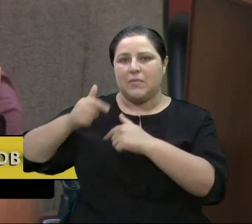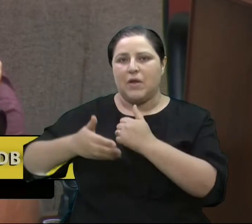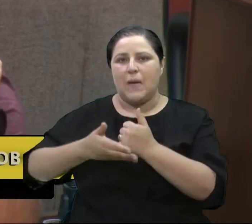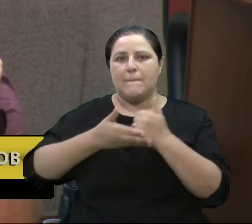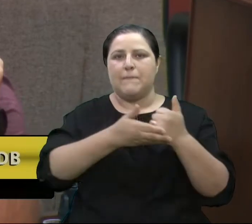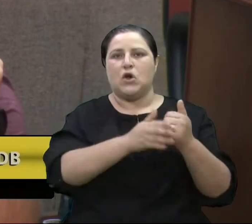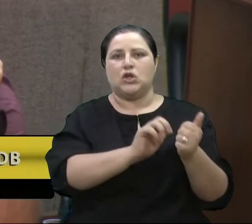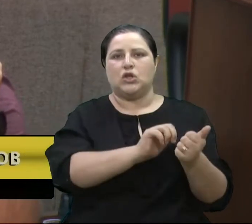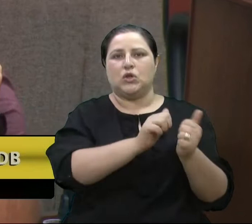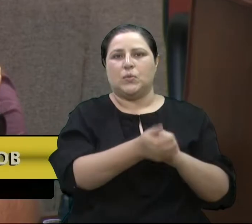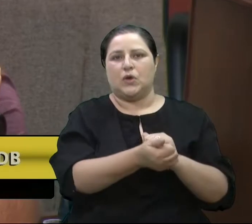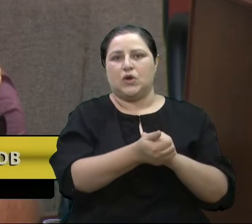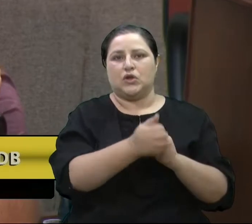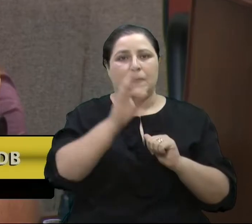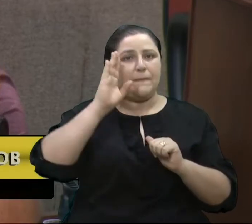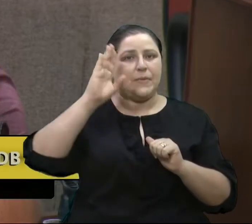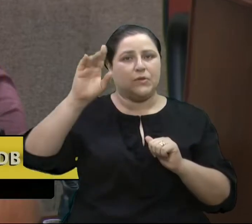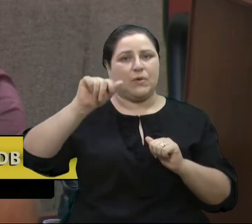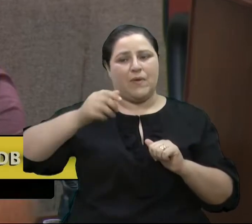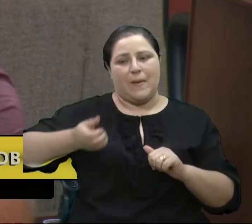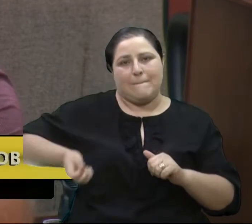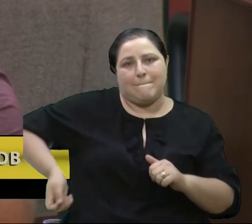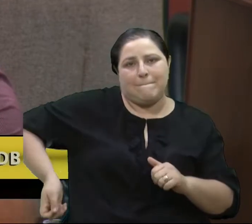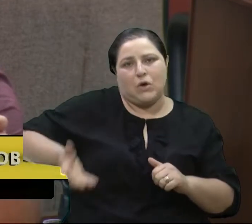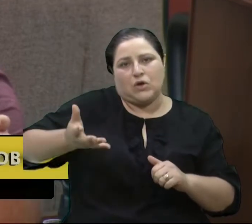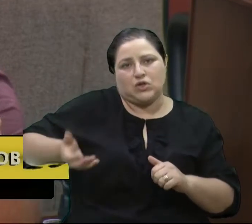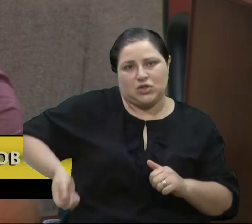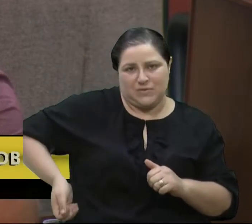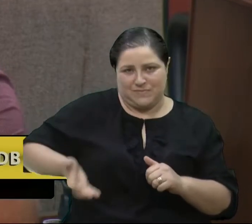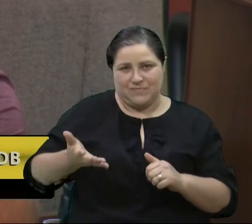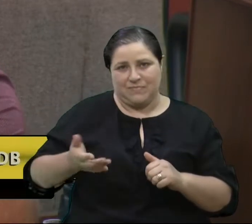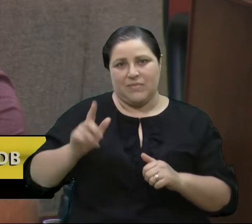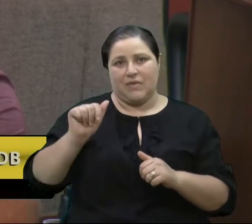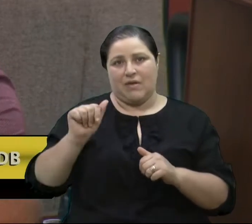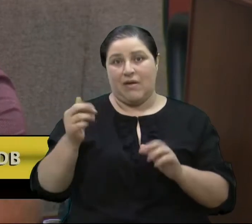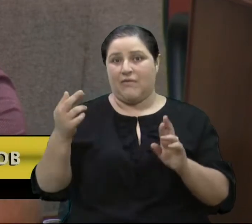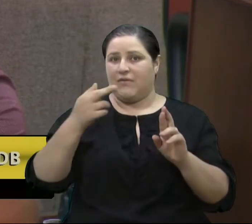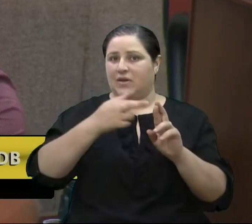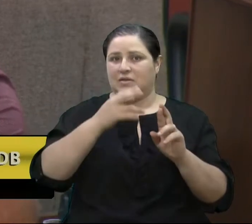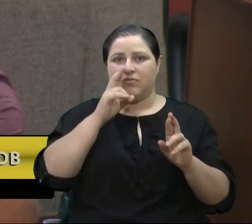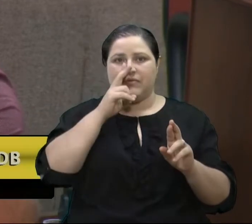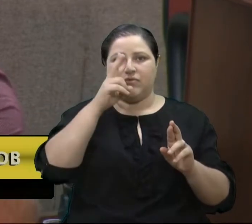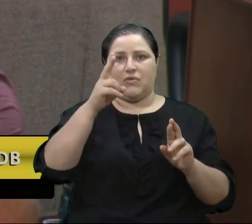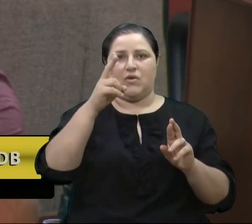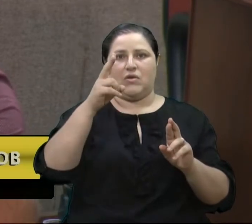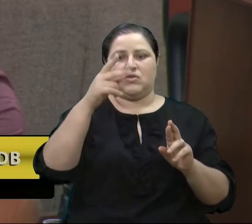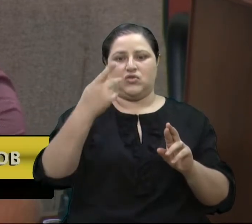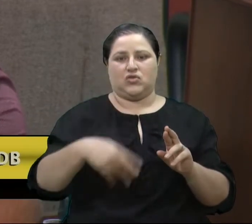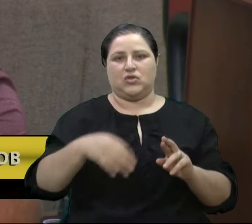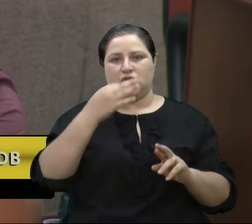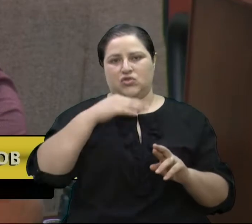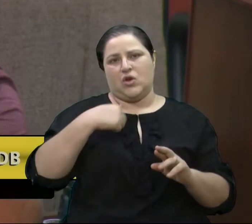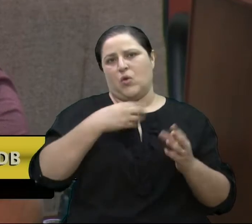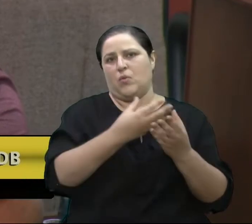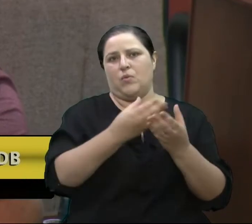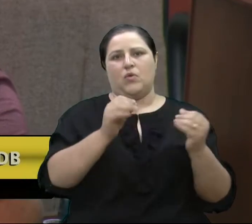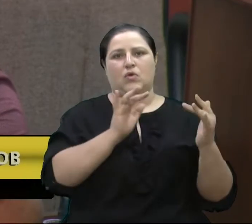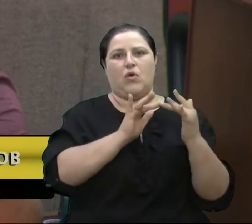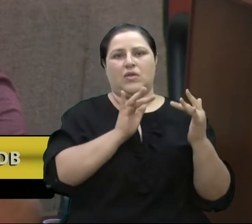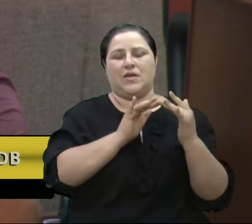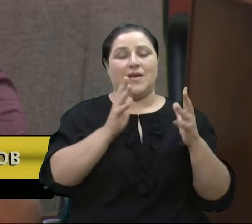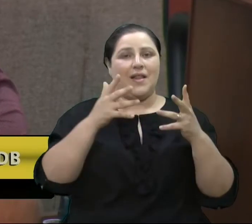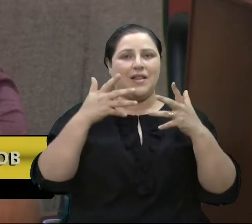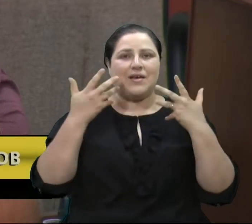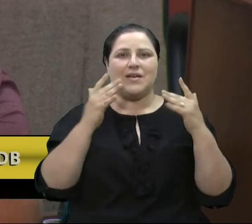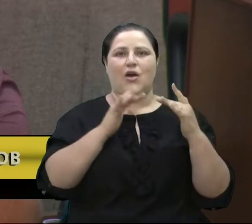principalmente com relação à Bocha. Era uma das grandes referências da cidade, uma pessoa que eu tive muito contato, e tive a alegria de conviver com o Moacir